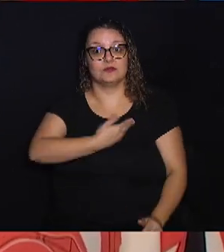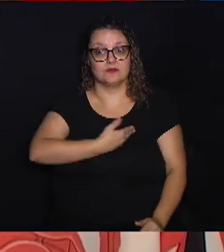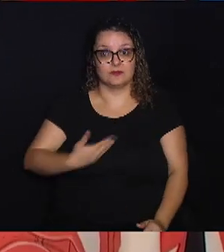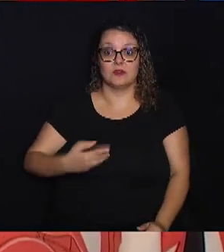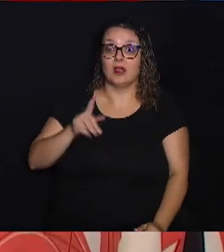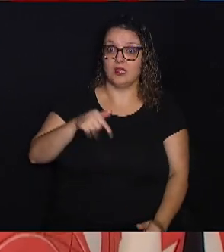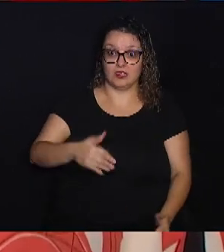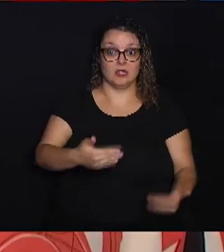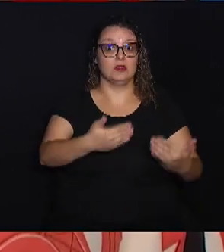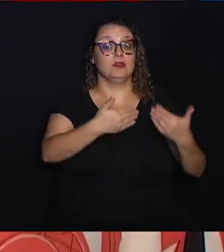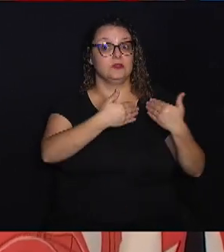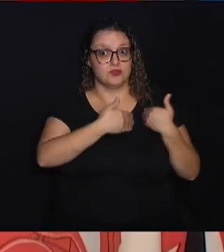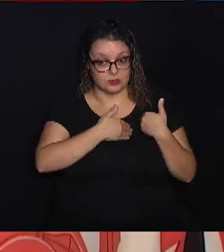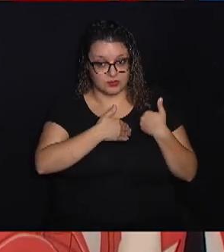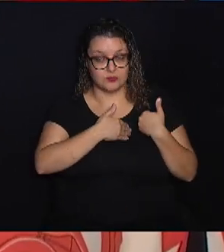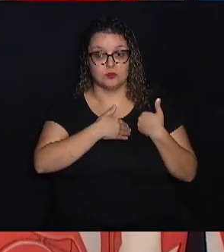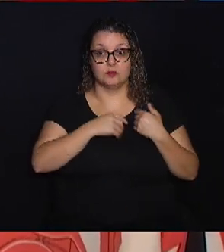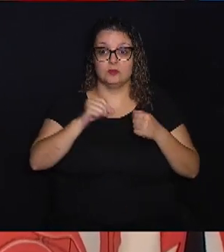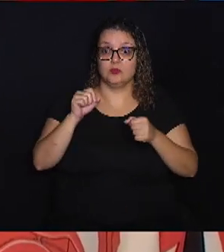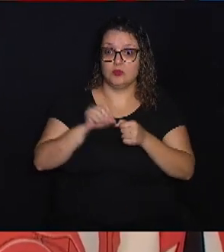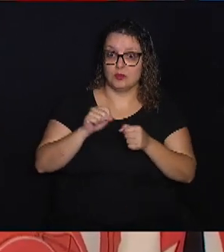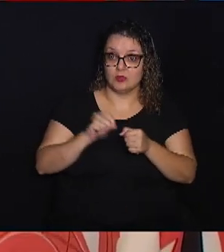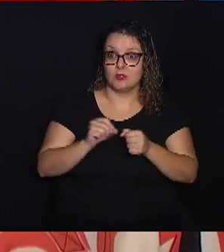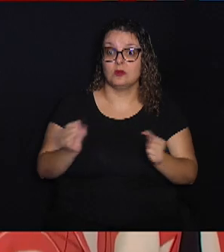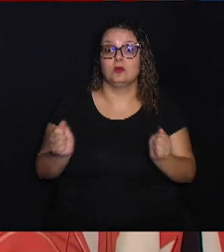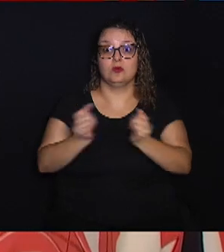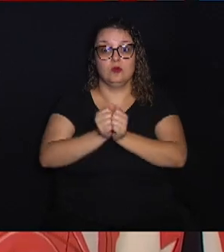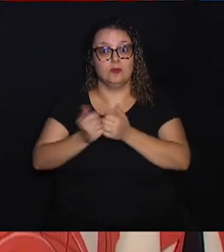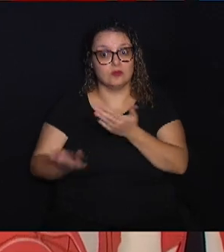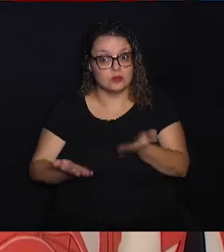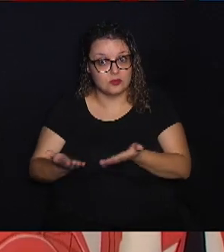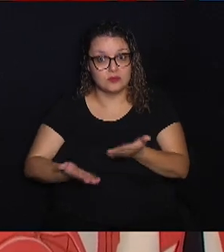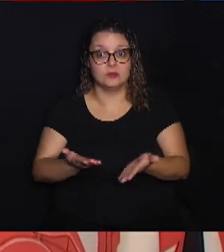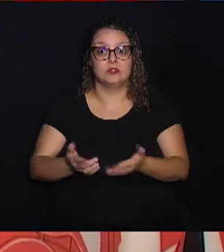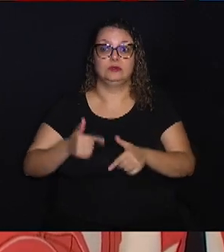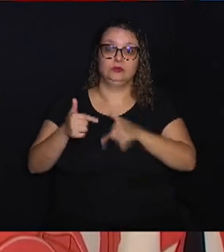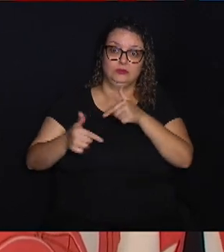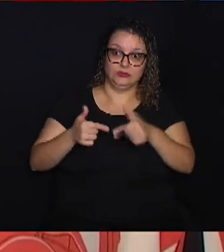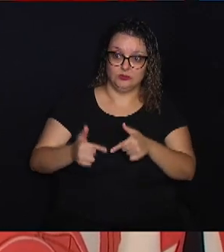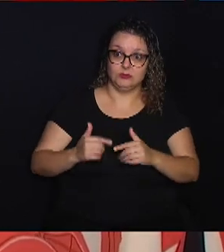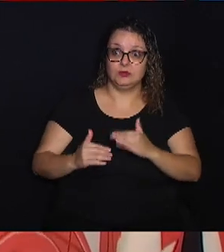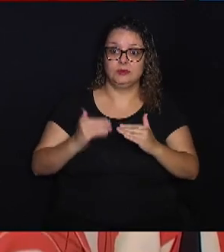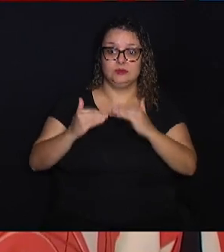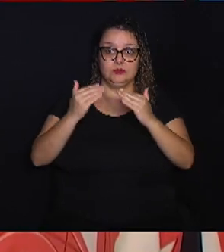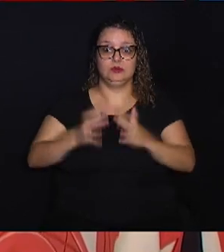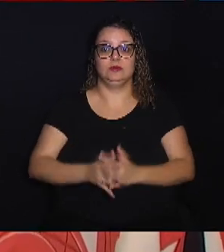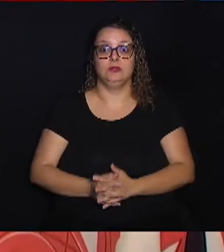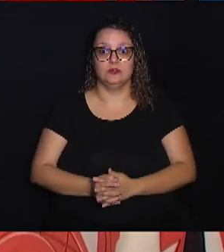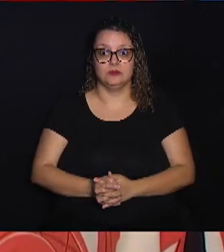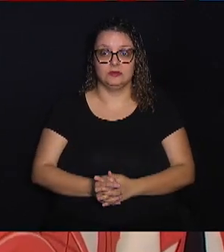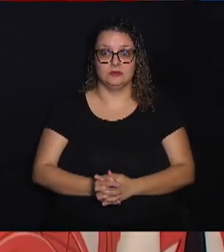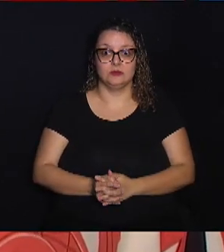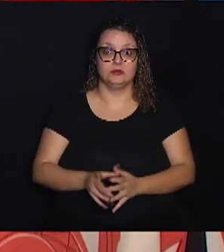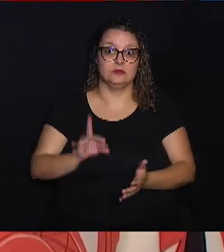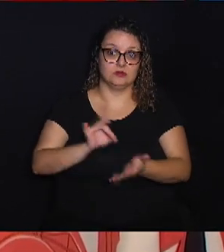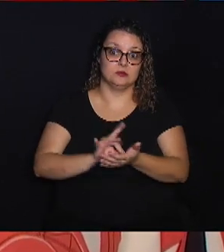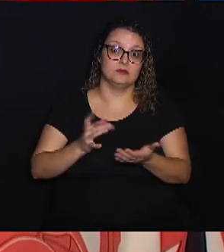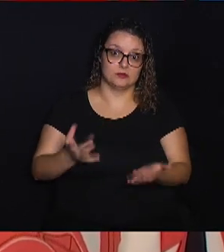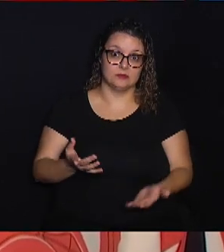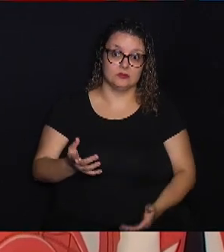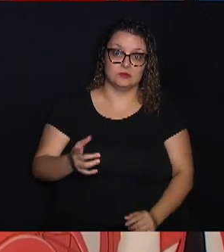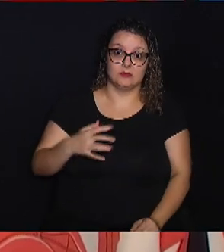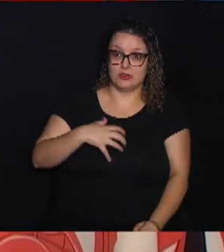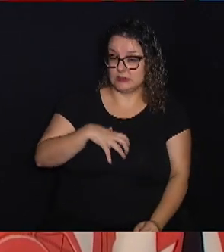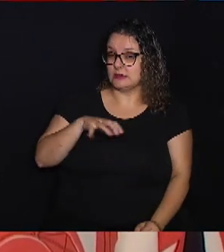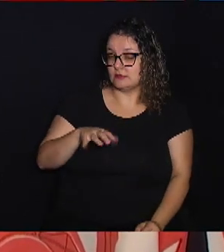responsáveis com o que eles lidam, com o trabalho que eles desenvolvem. Então, na verdade, assim, essa situação